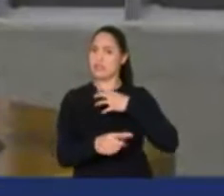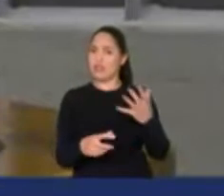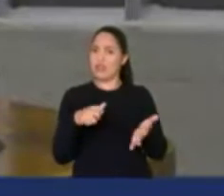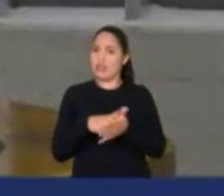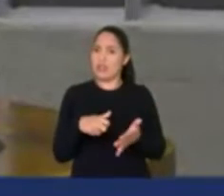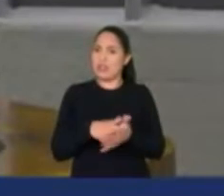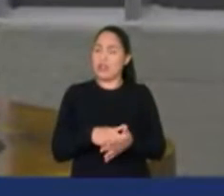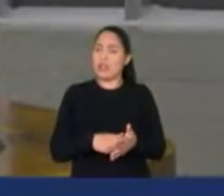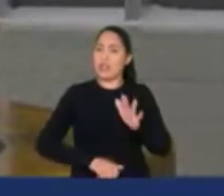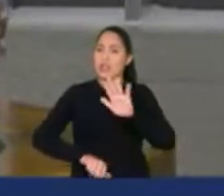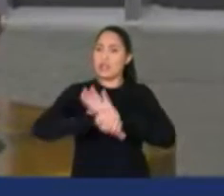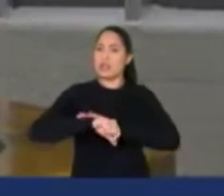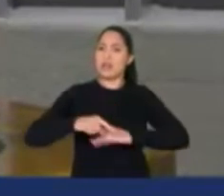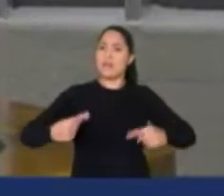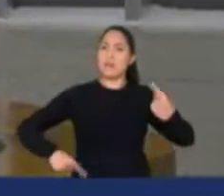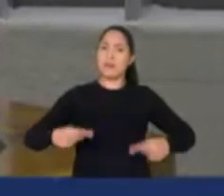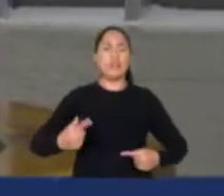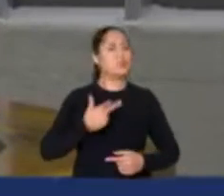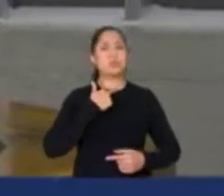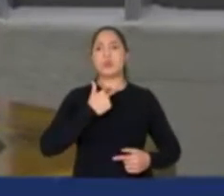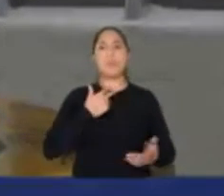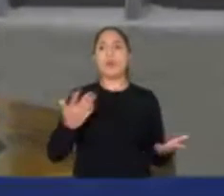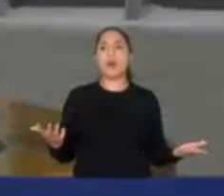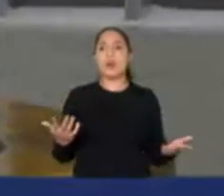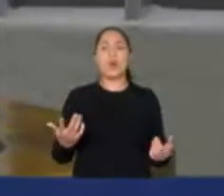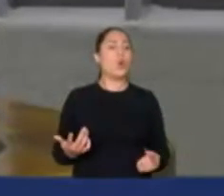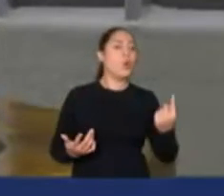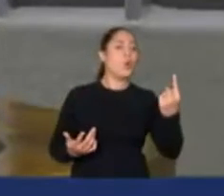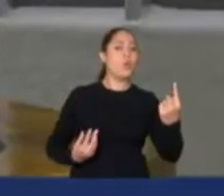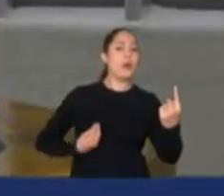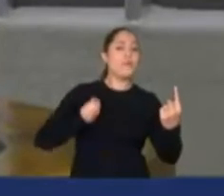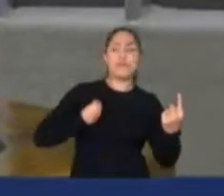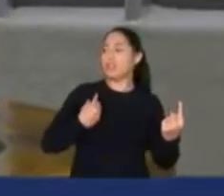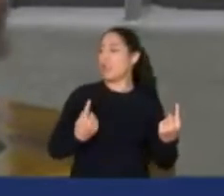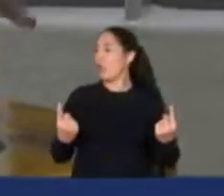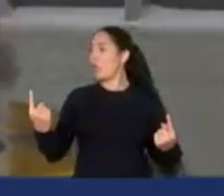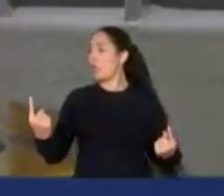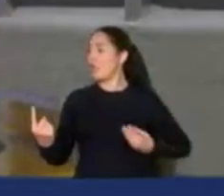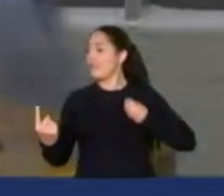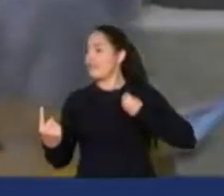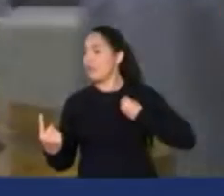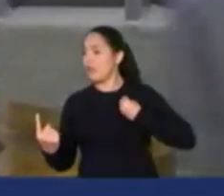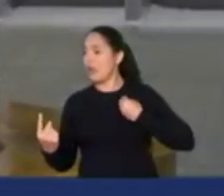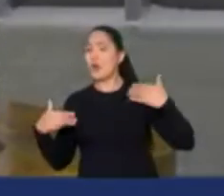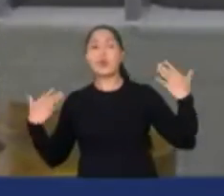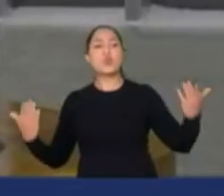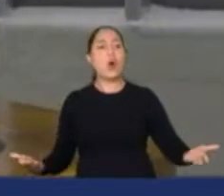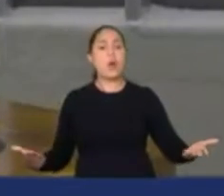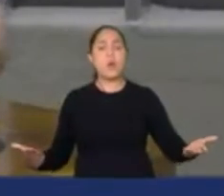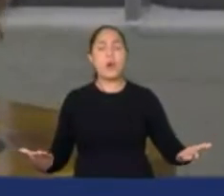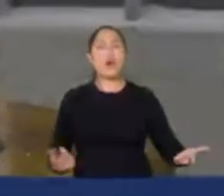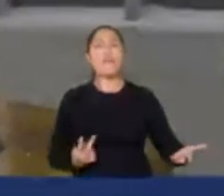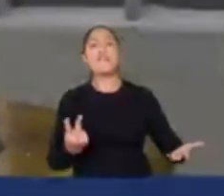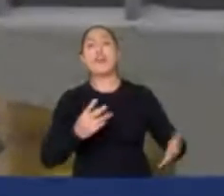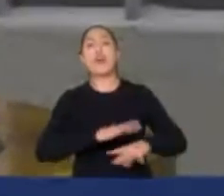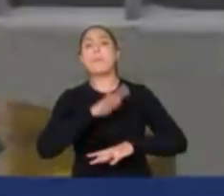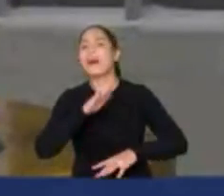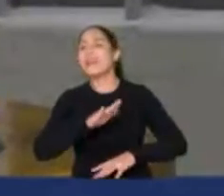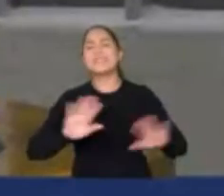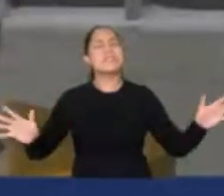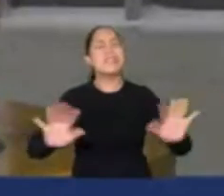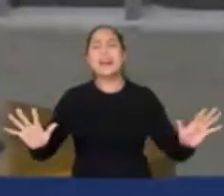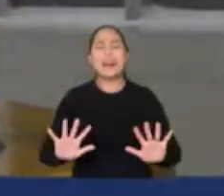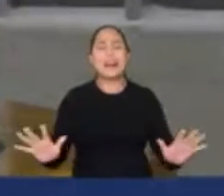políticos. não é que uma vida valha mais que a outra, mas é a defesa das liberdades democráticas, de ativistas